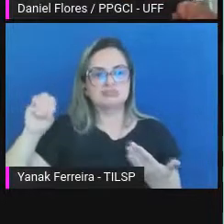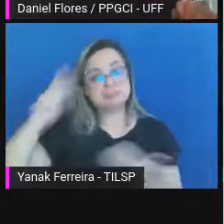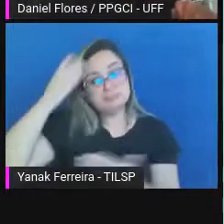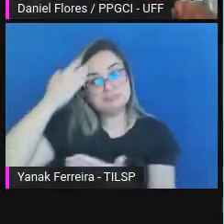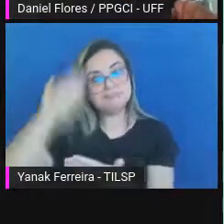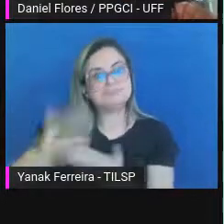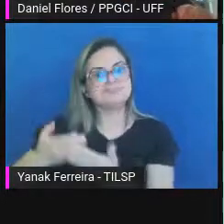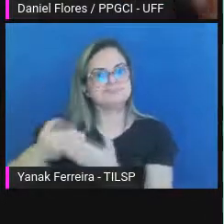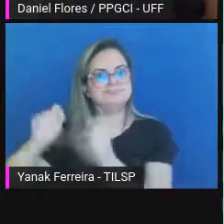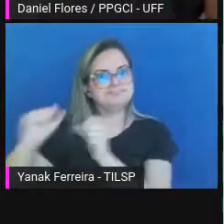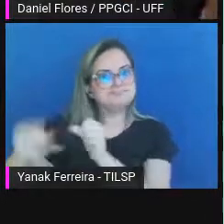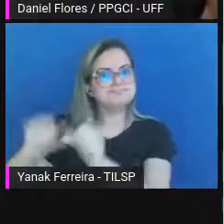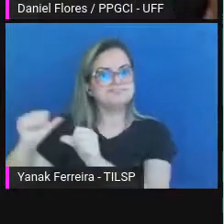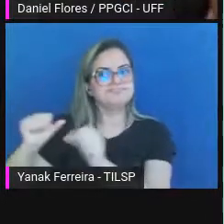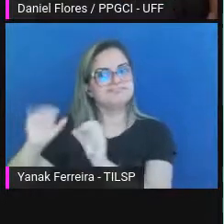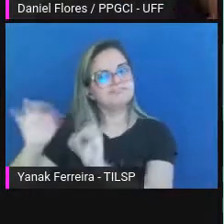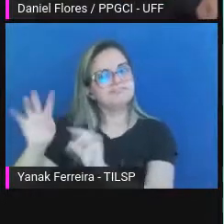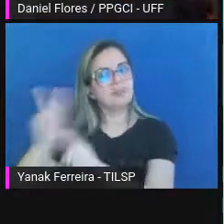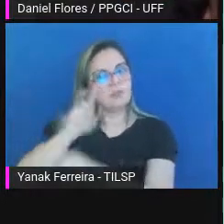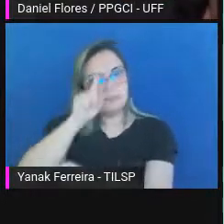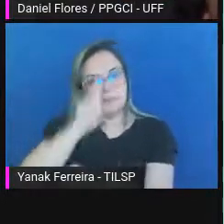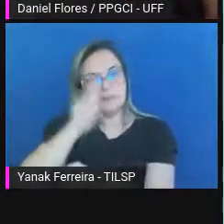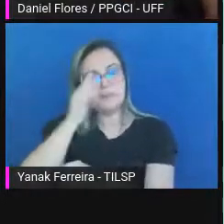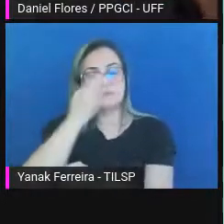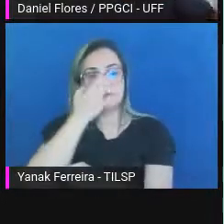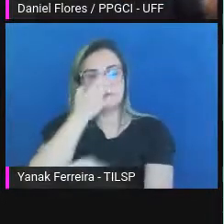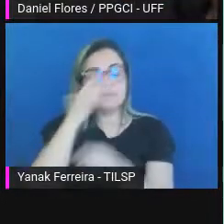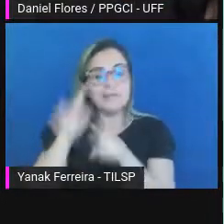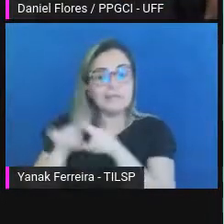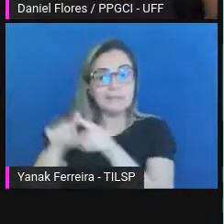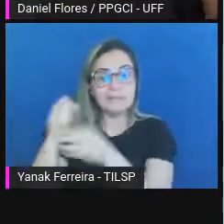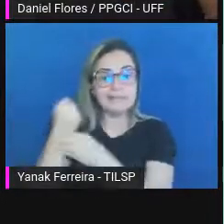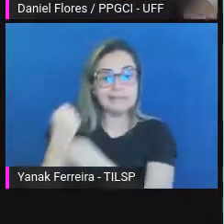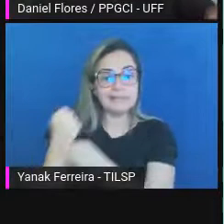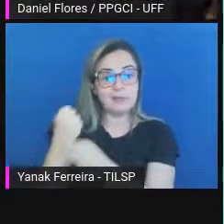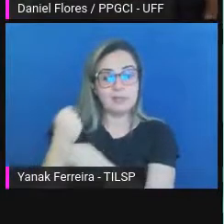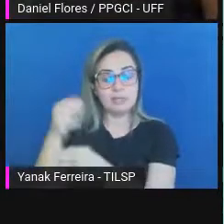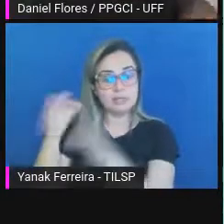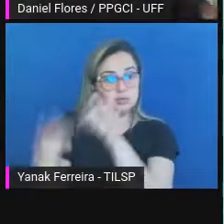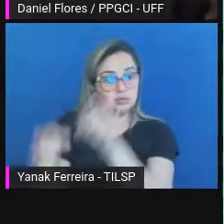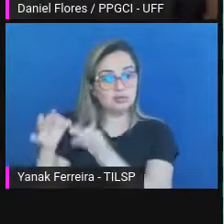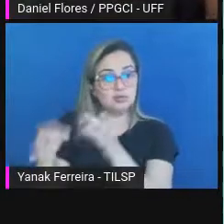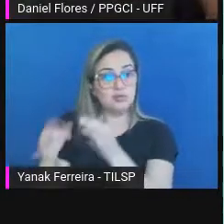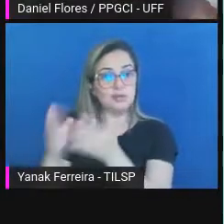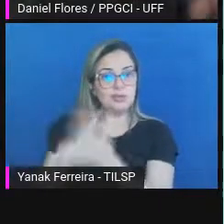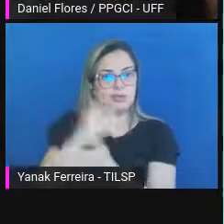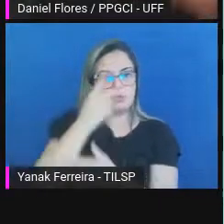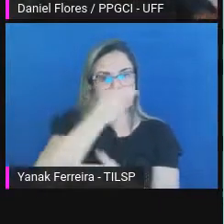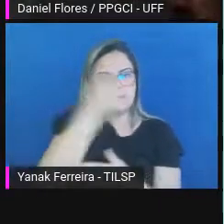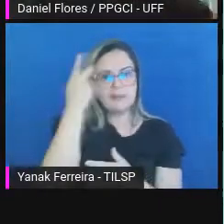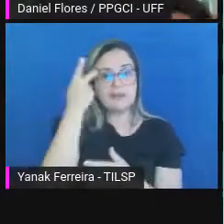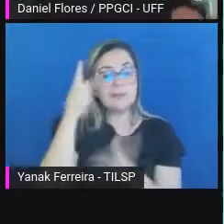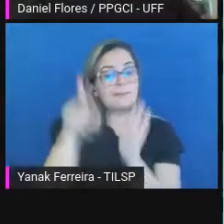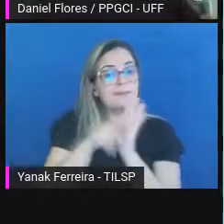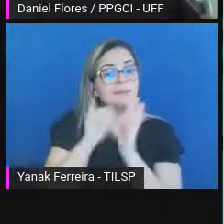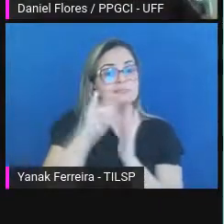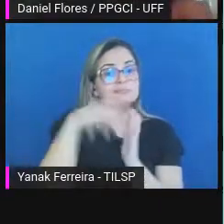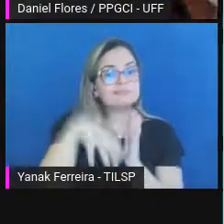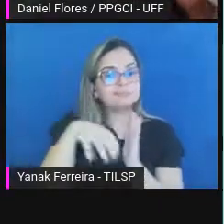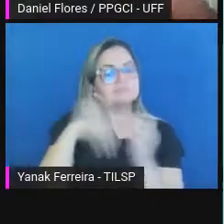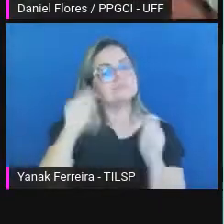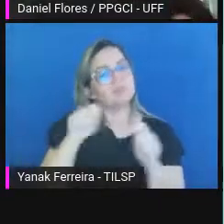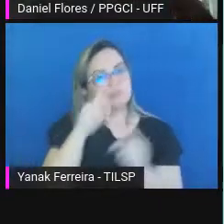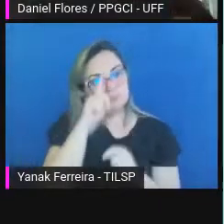autenticidade está afetada e a segurança jurídica das pessoas desta instituição está afetada.